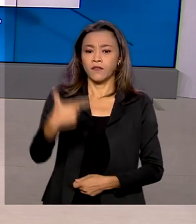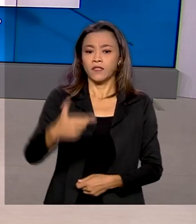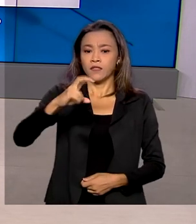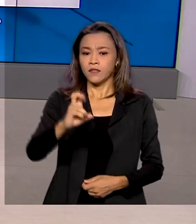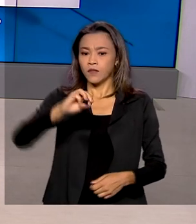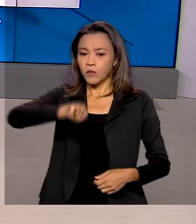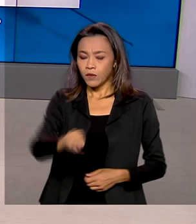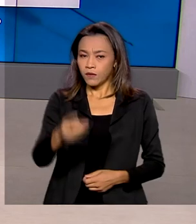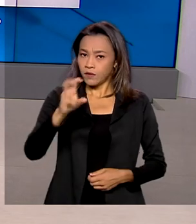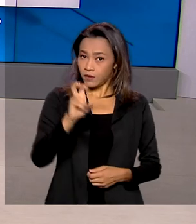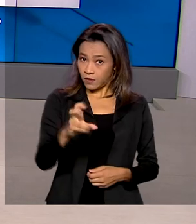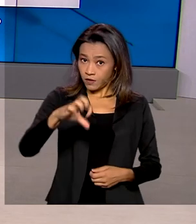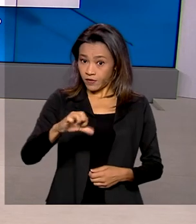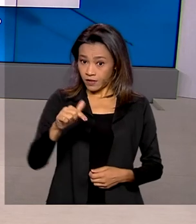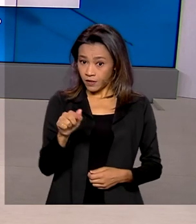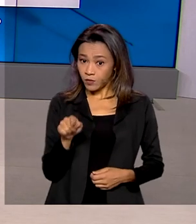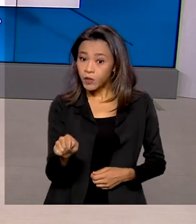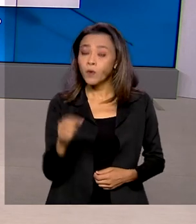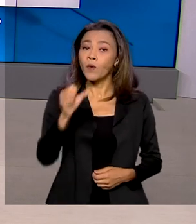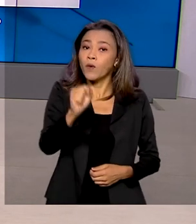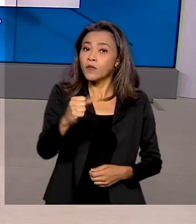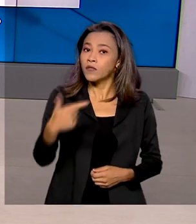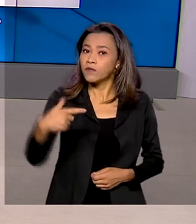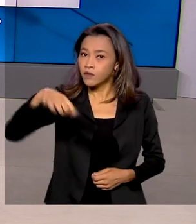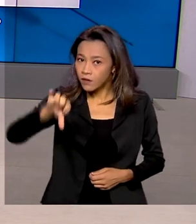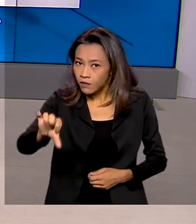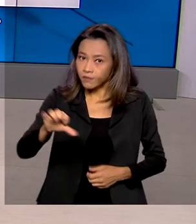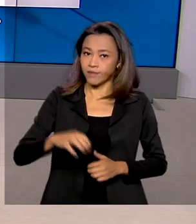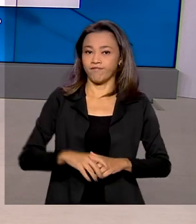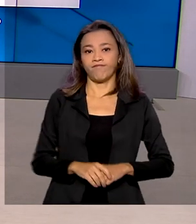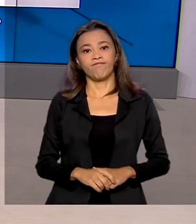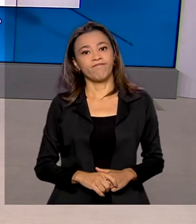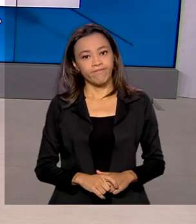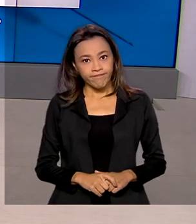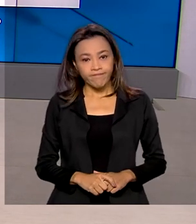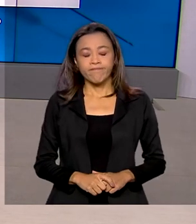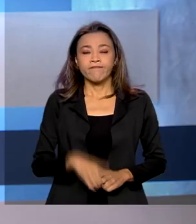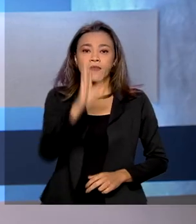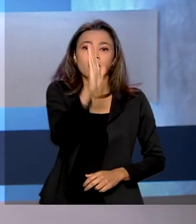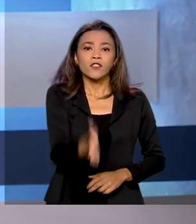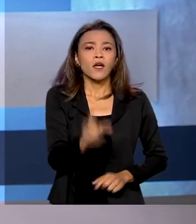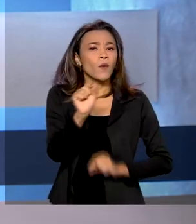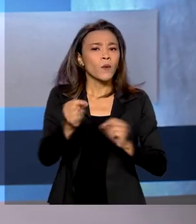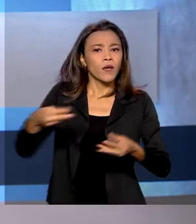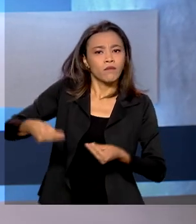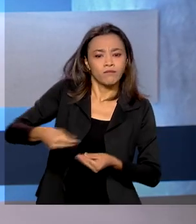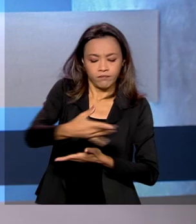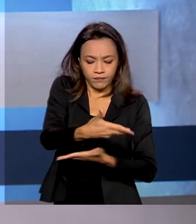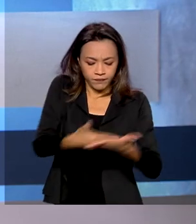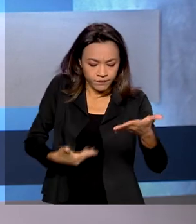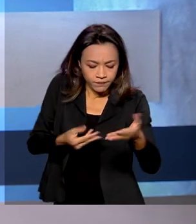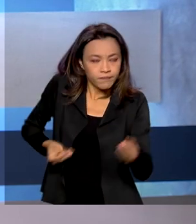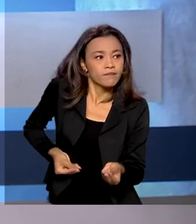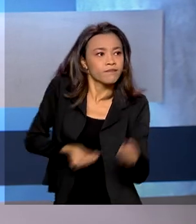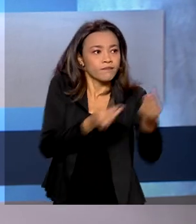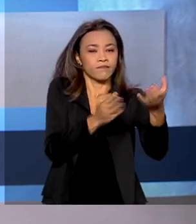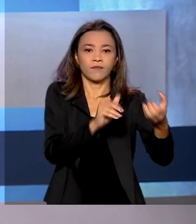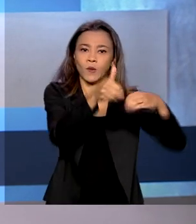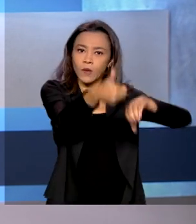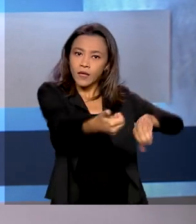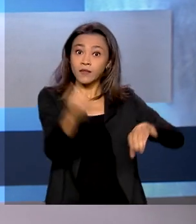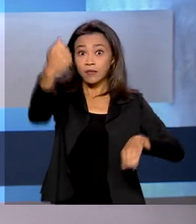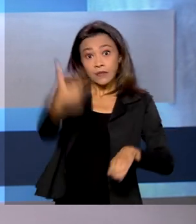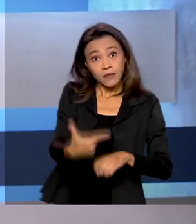milhões, 597 mil, 829. Já está no Congresso Nacional a segunda etapa da reforma